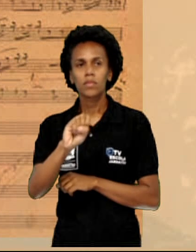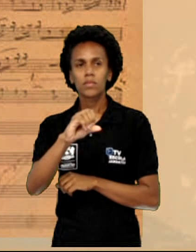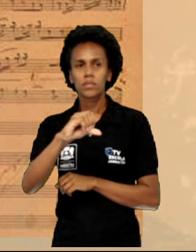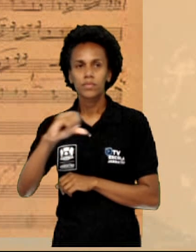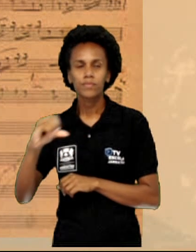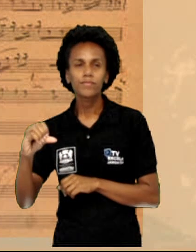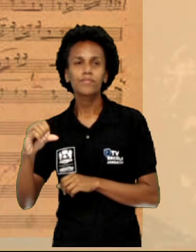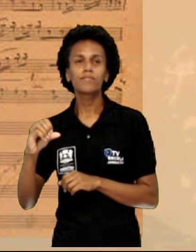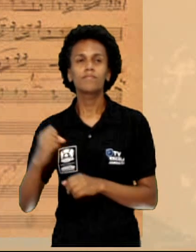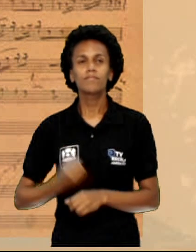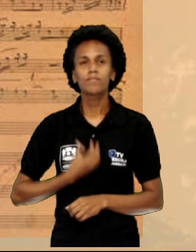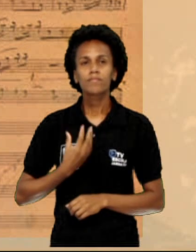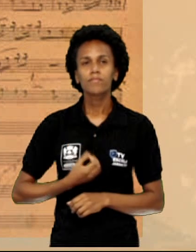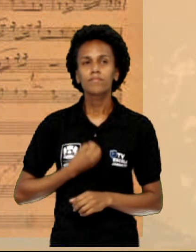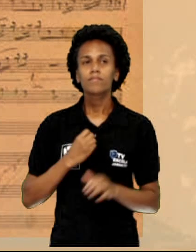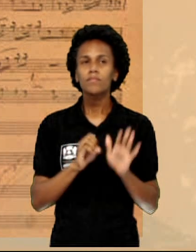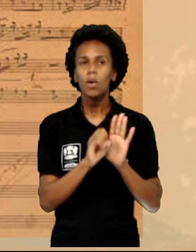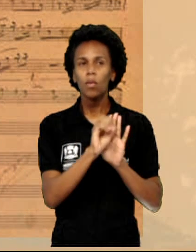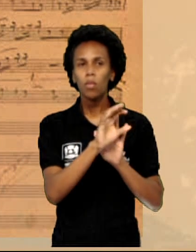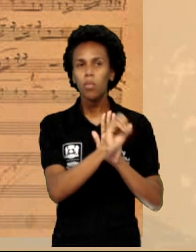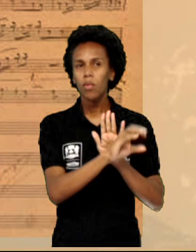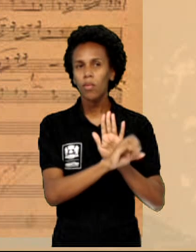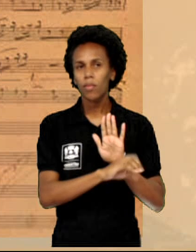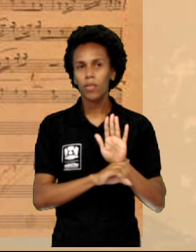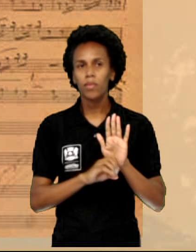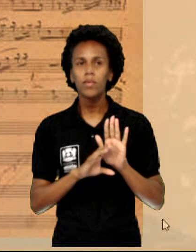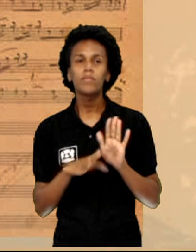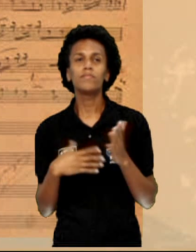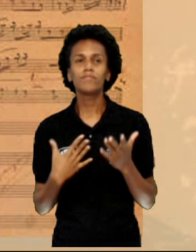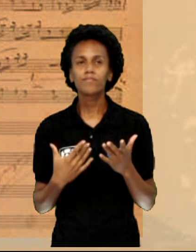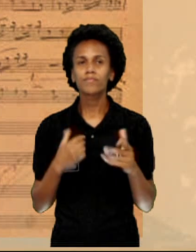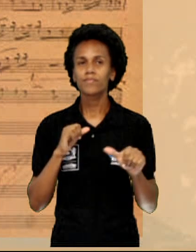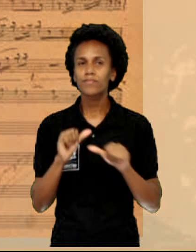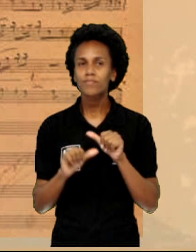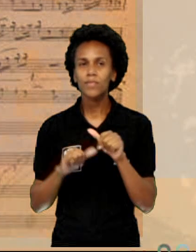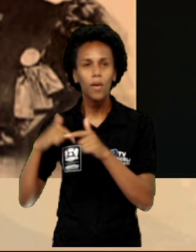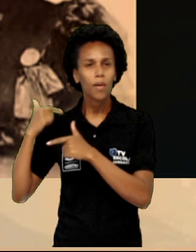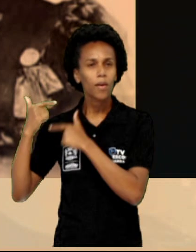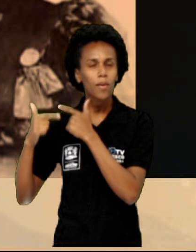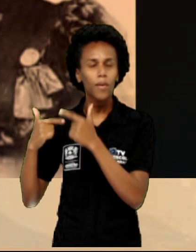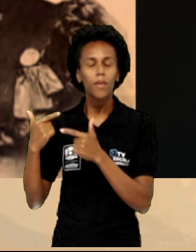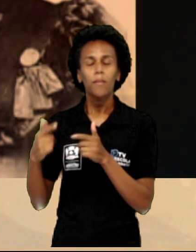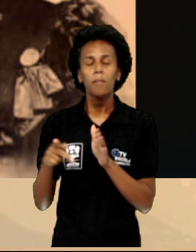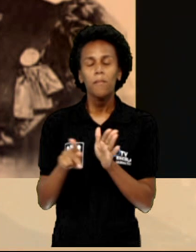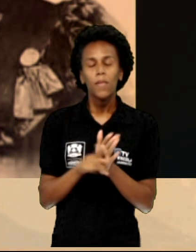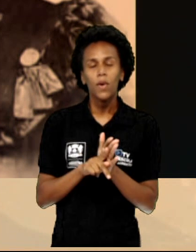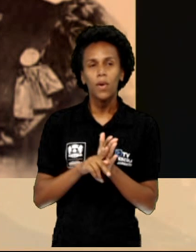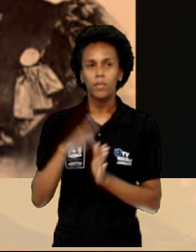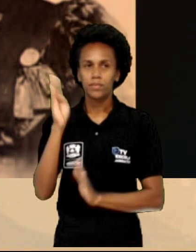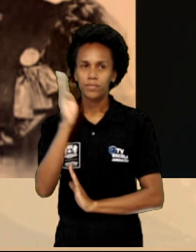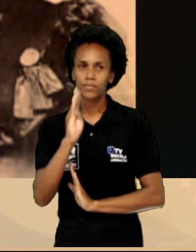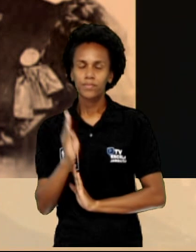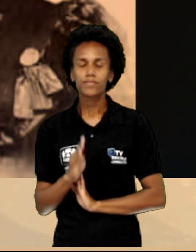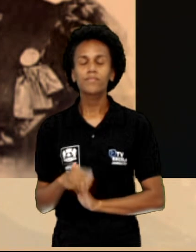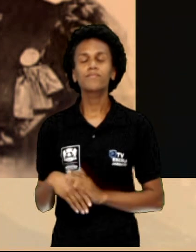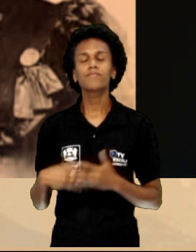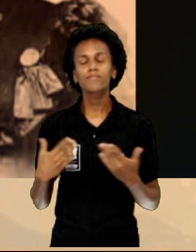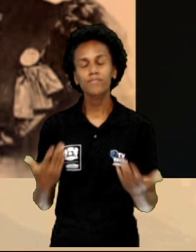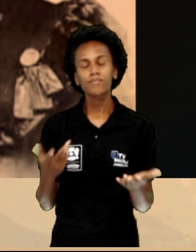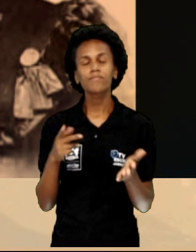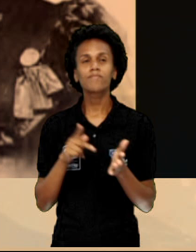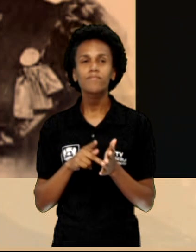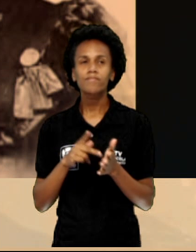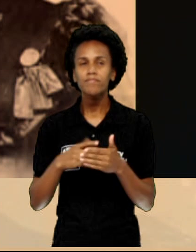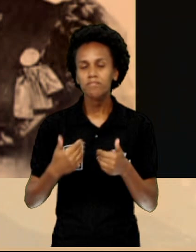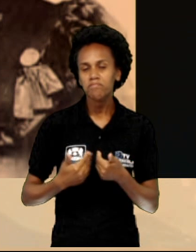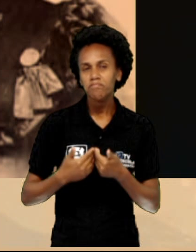ouro, na qual se tornou um clássico e patrimônio nacional. Realmente, Abre Alas, né? Ela chegou abrindo